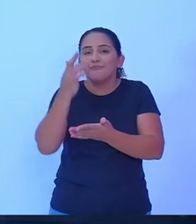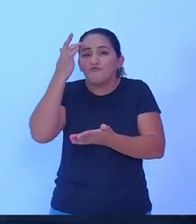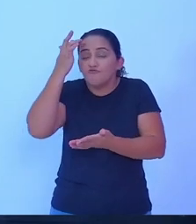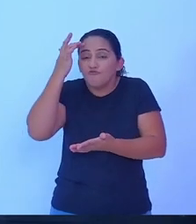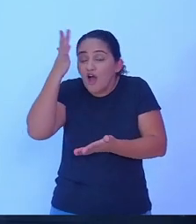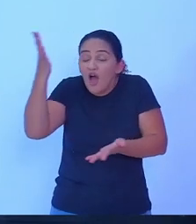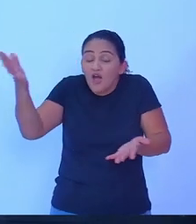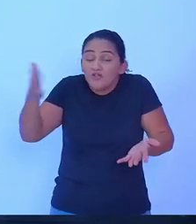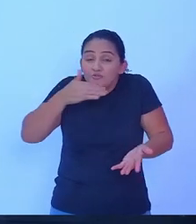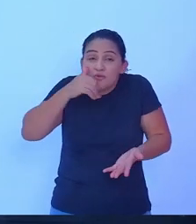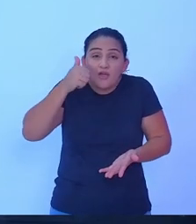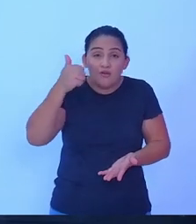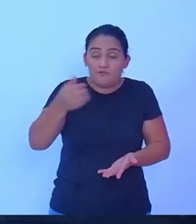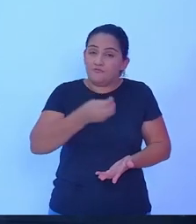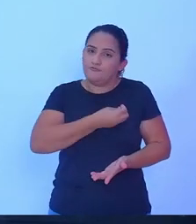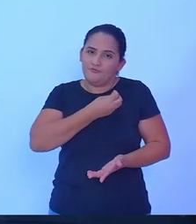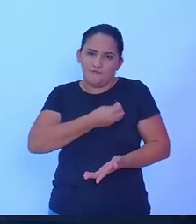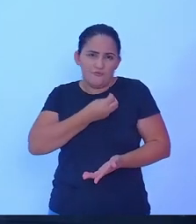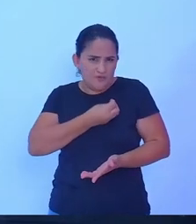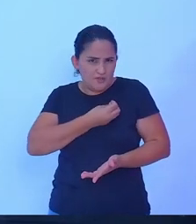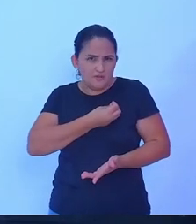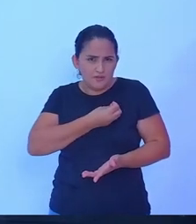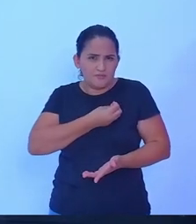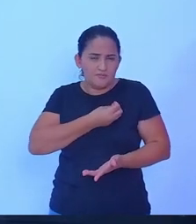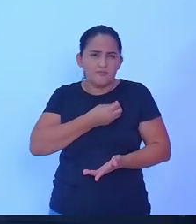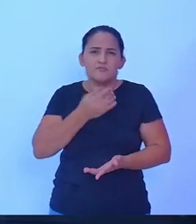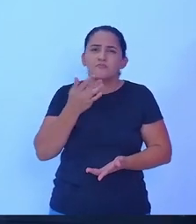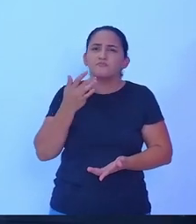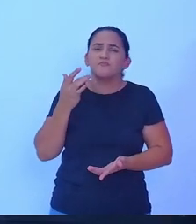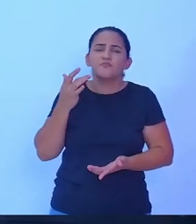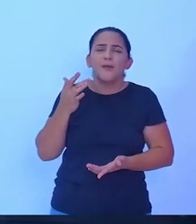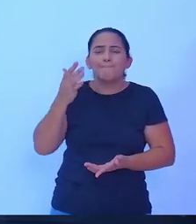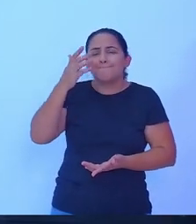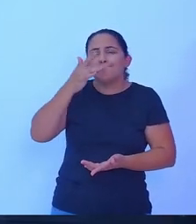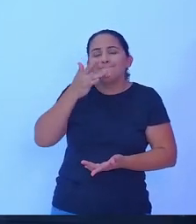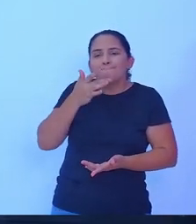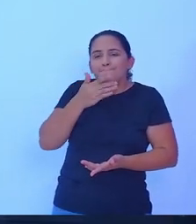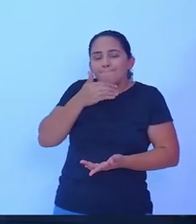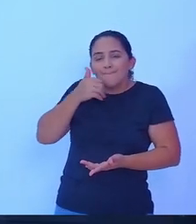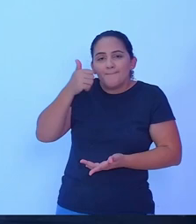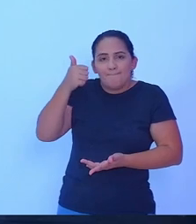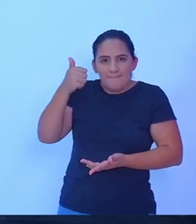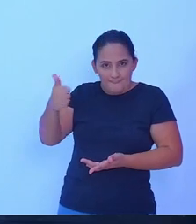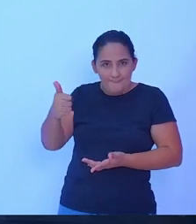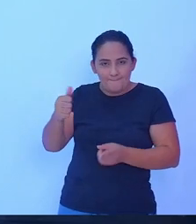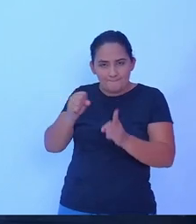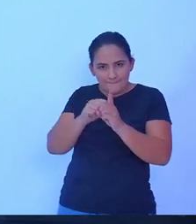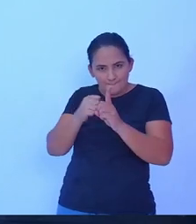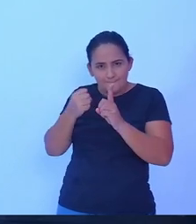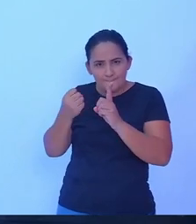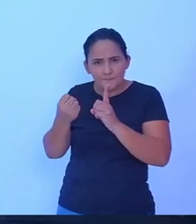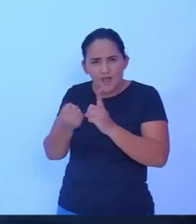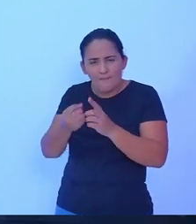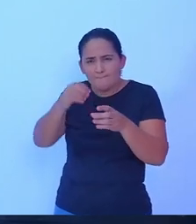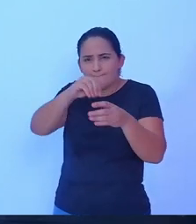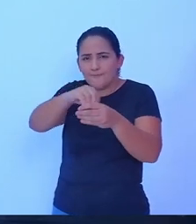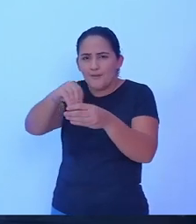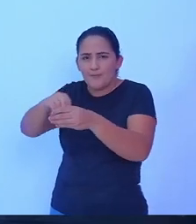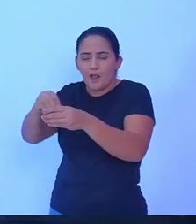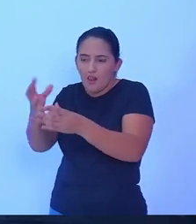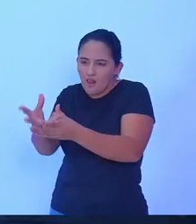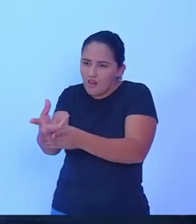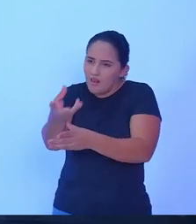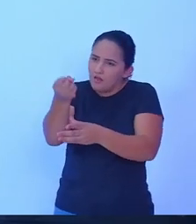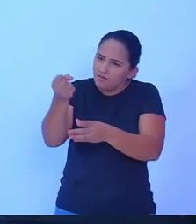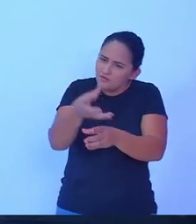para que facilite a sua produção e você possa contribuir com a nossa sociedade. Você possa plantar, colher